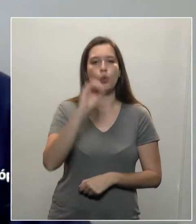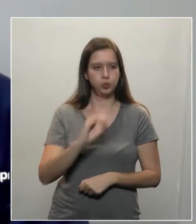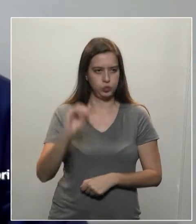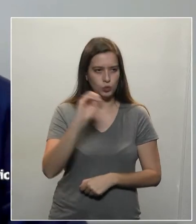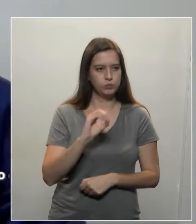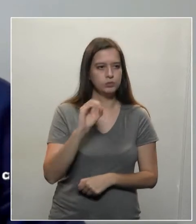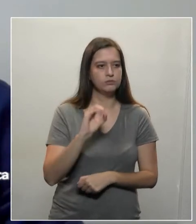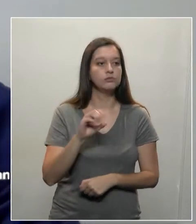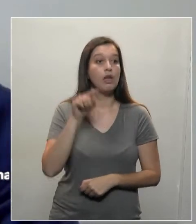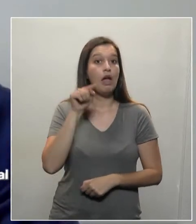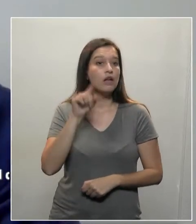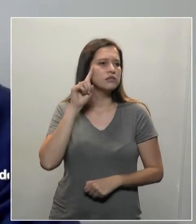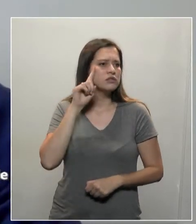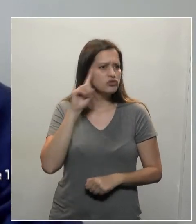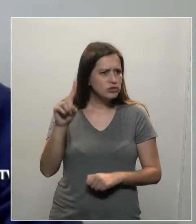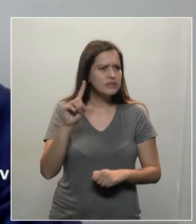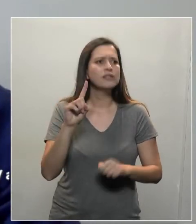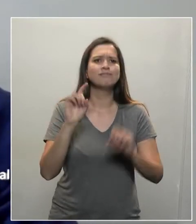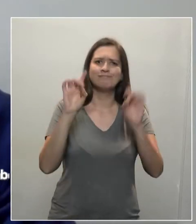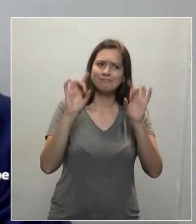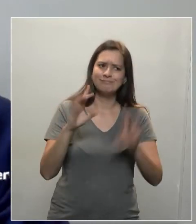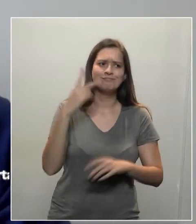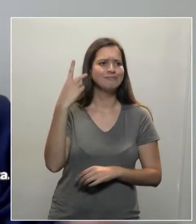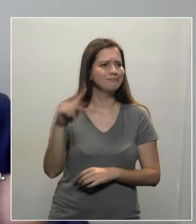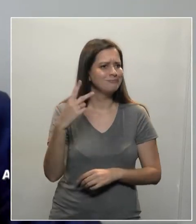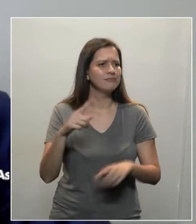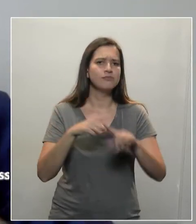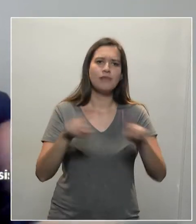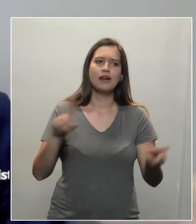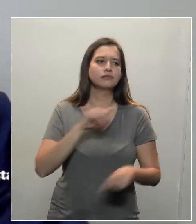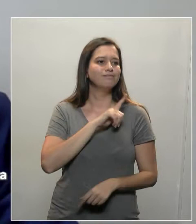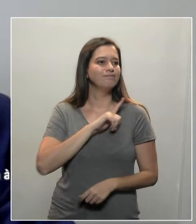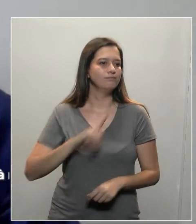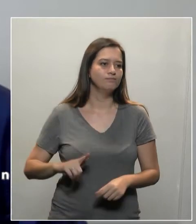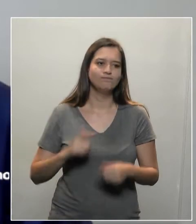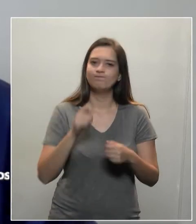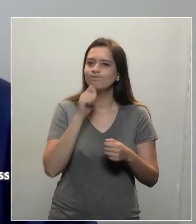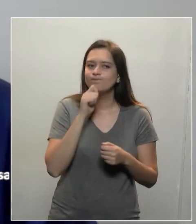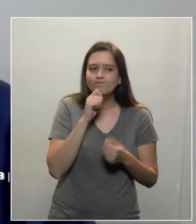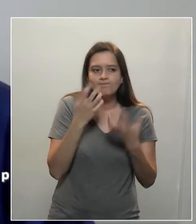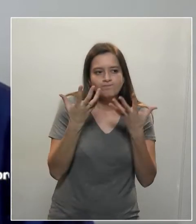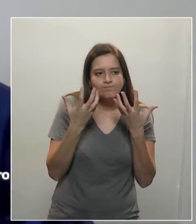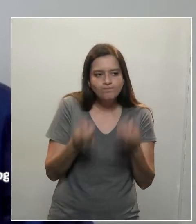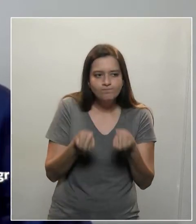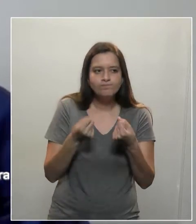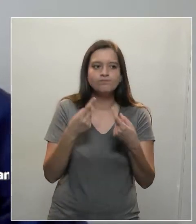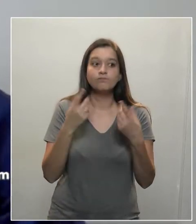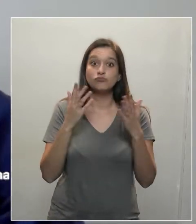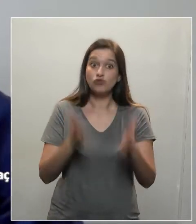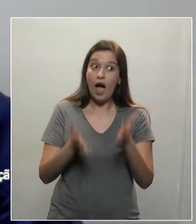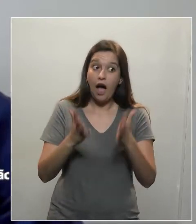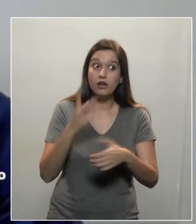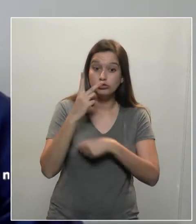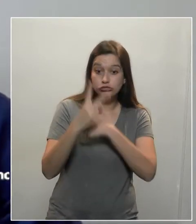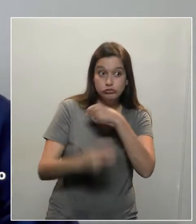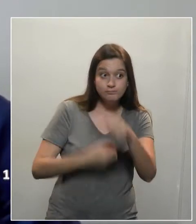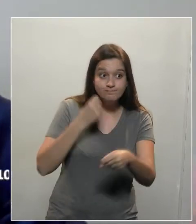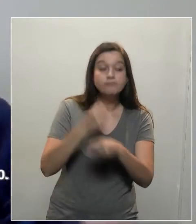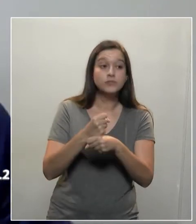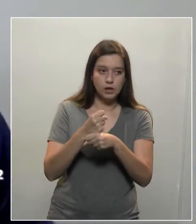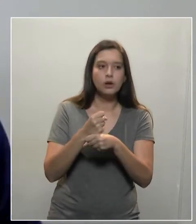dia do servidor público. O governador ainda não recebeu, já está indo para dois anos, metade do mandato.